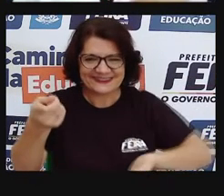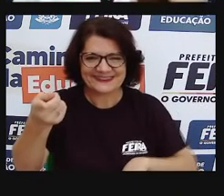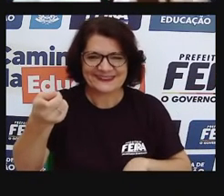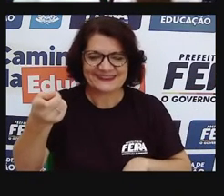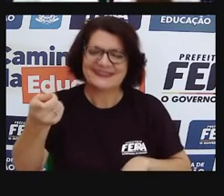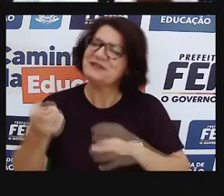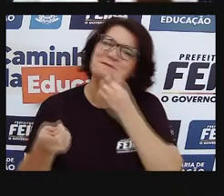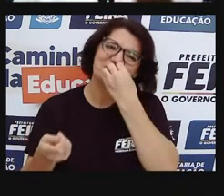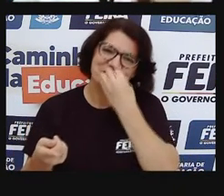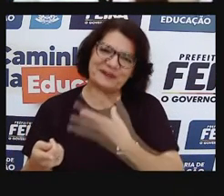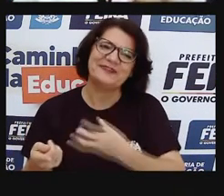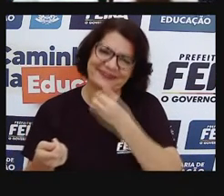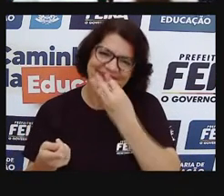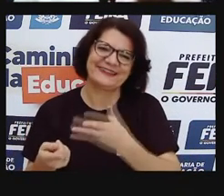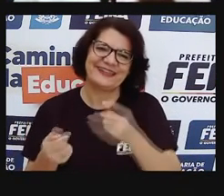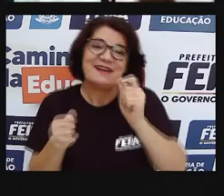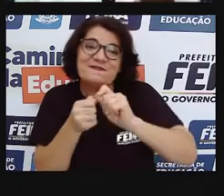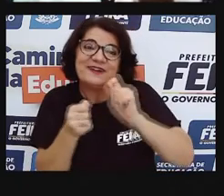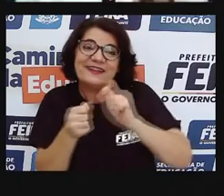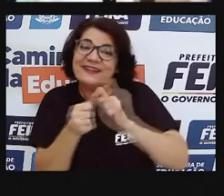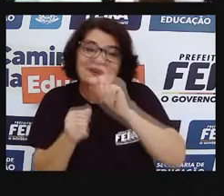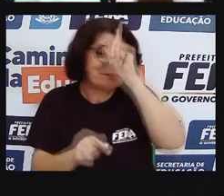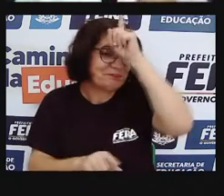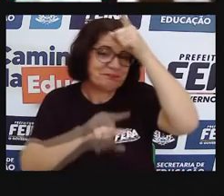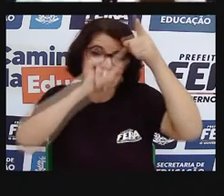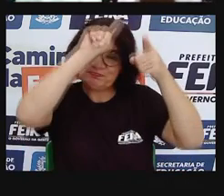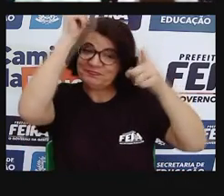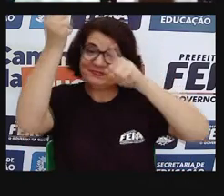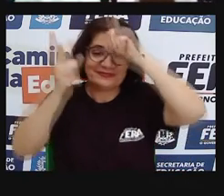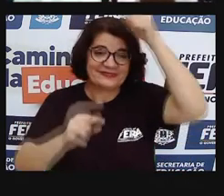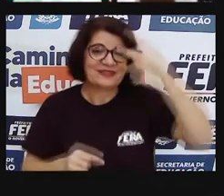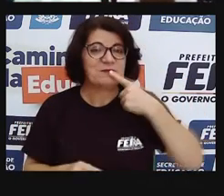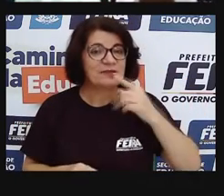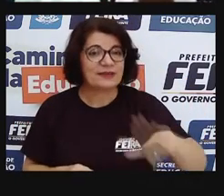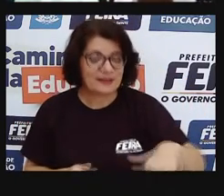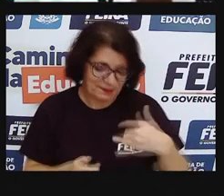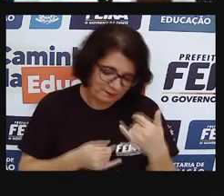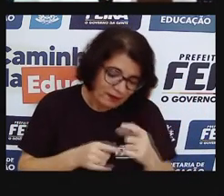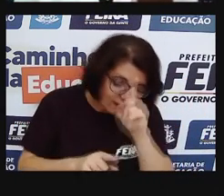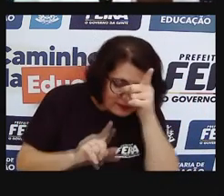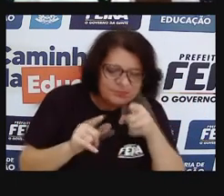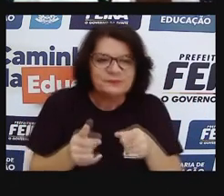também na fabricação, na criação, vai criando e já vai se divertindo.